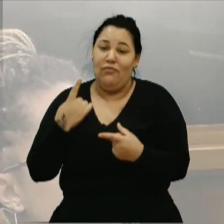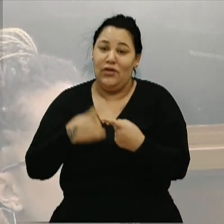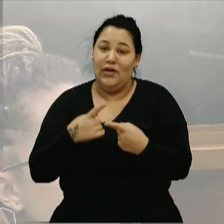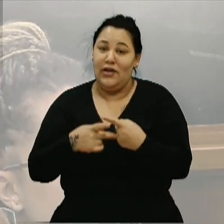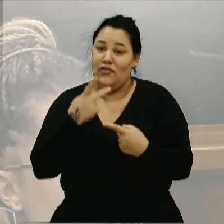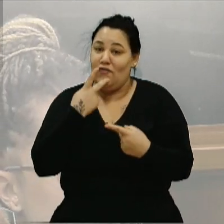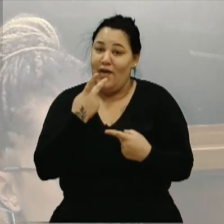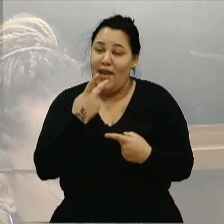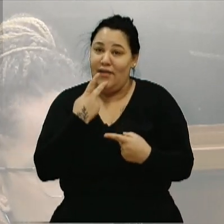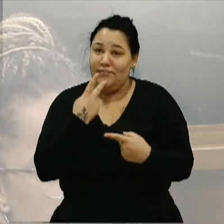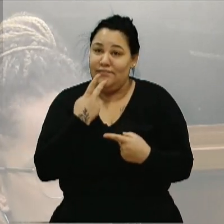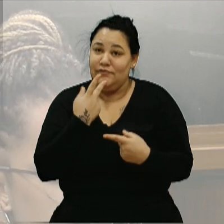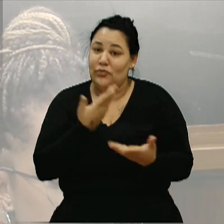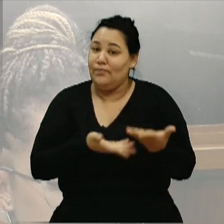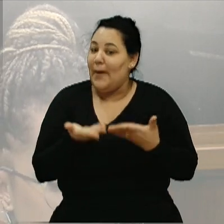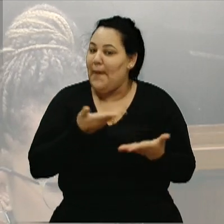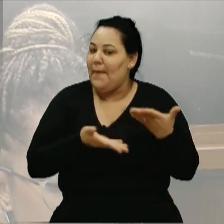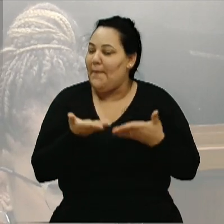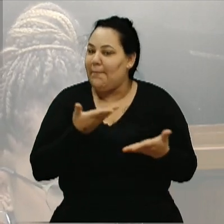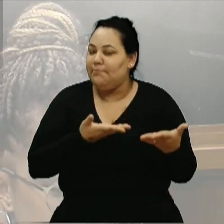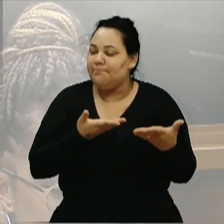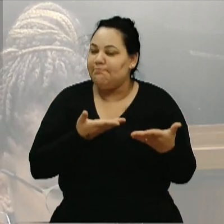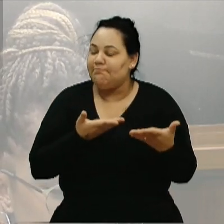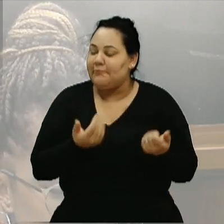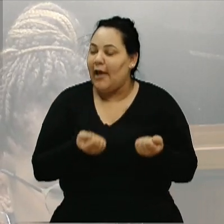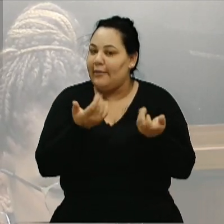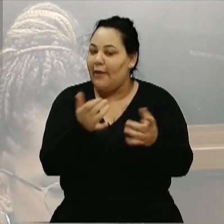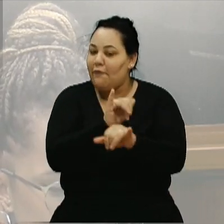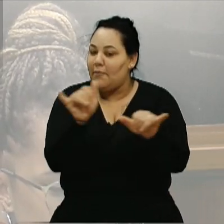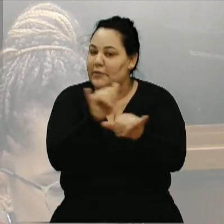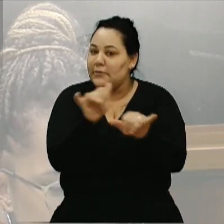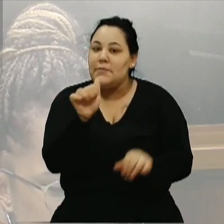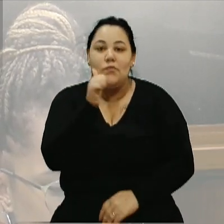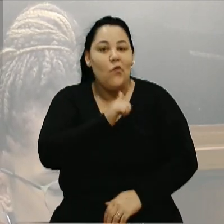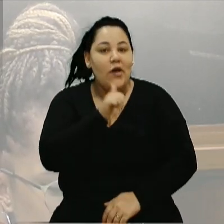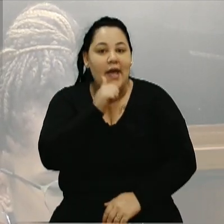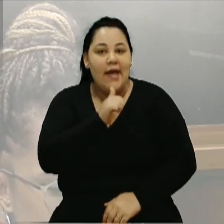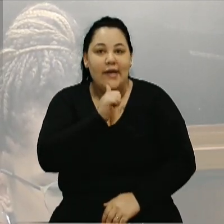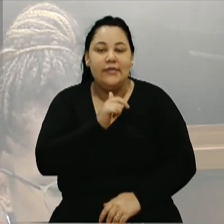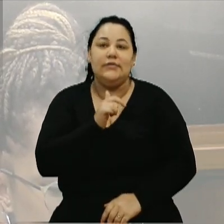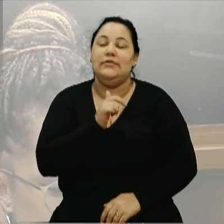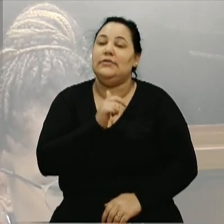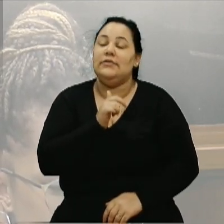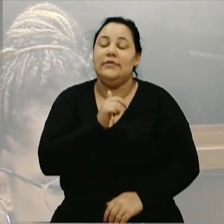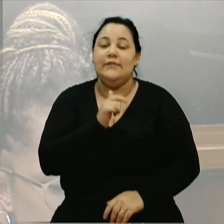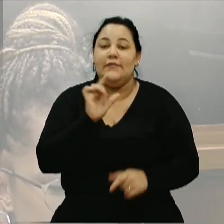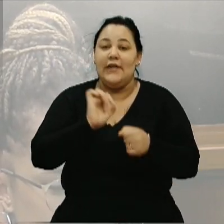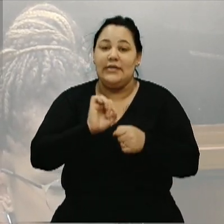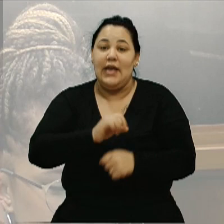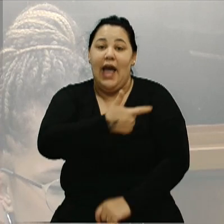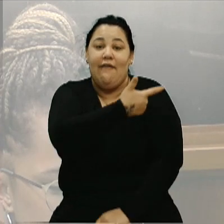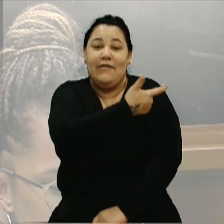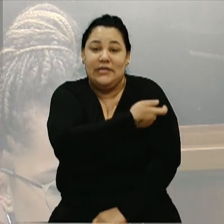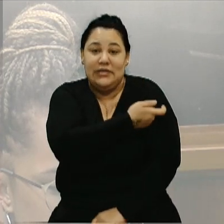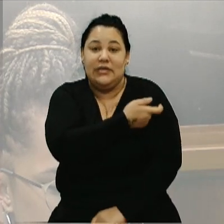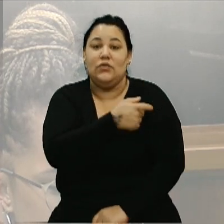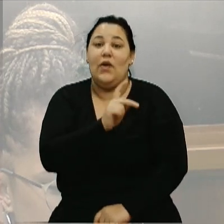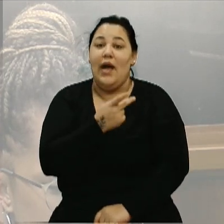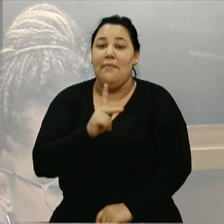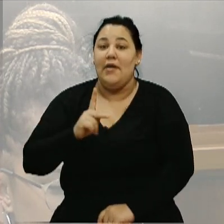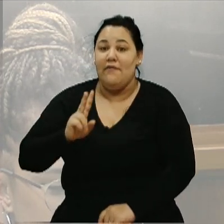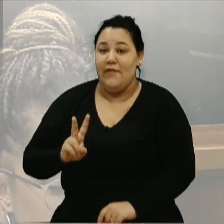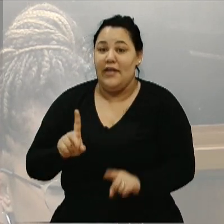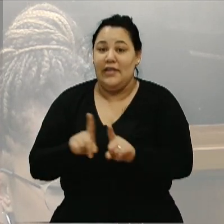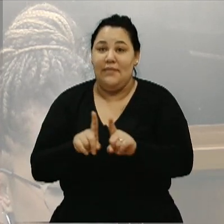é dar condições que a gurizada tenha informação, que as meninas possam fazer a vacina, e, enfim, não